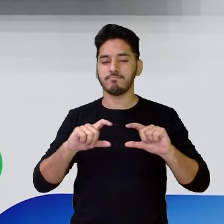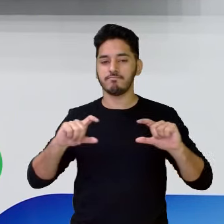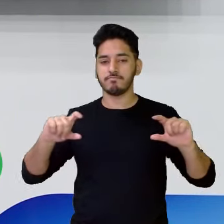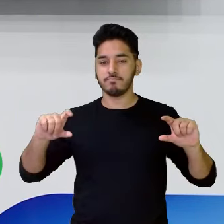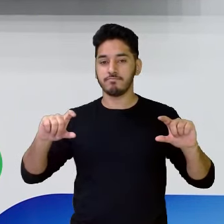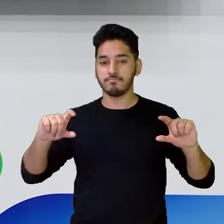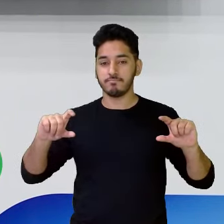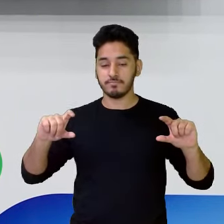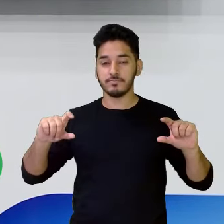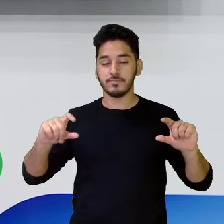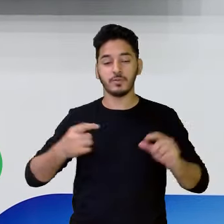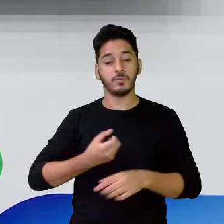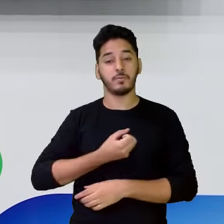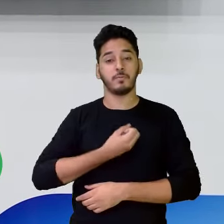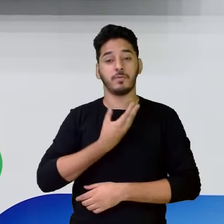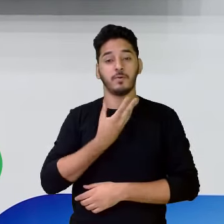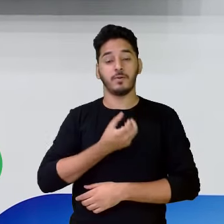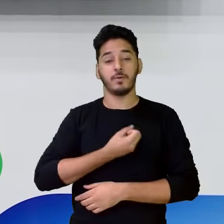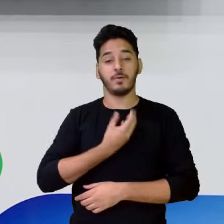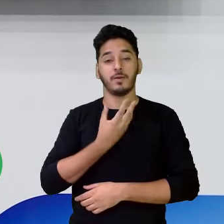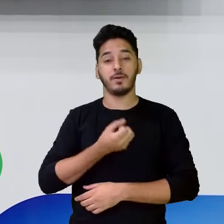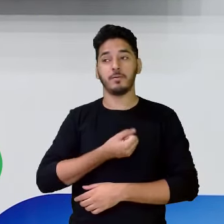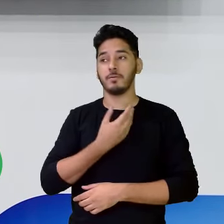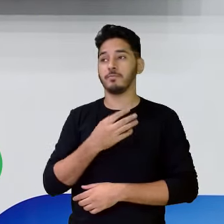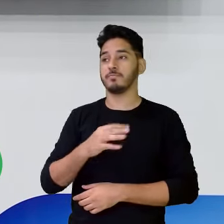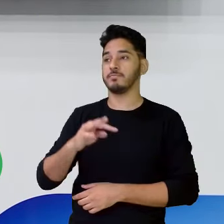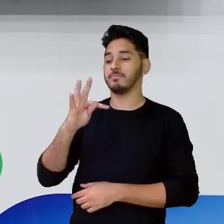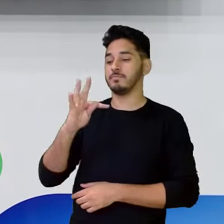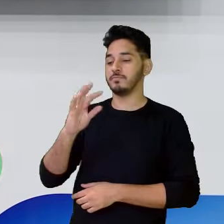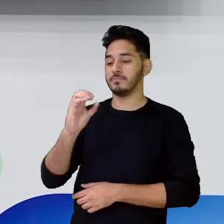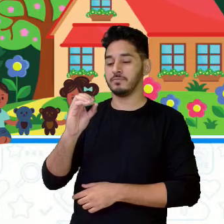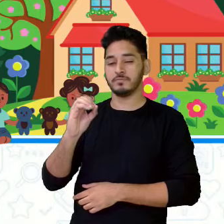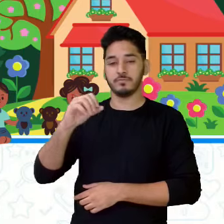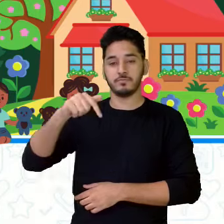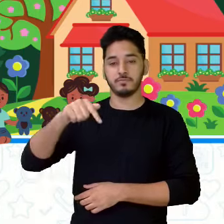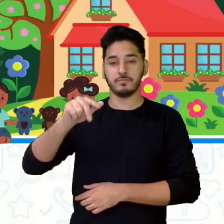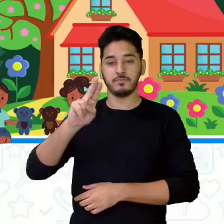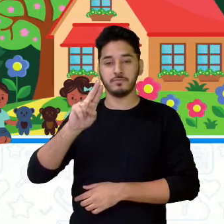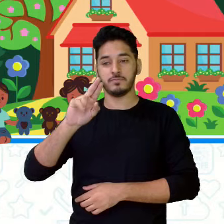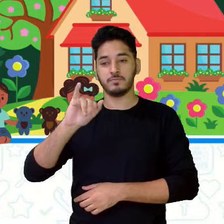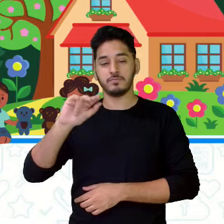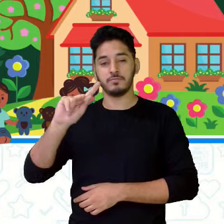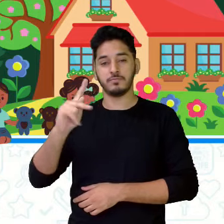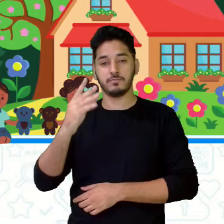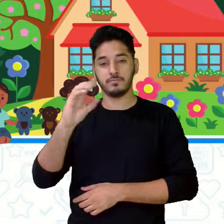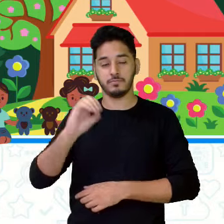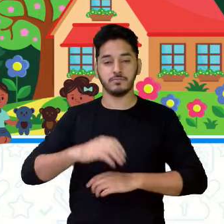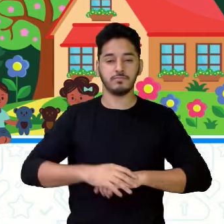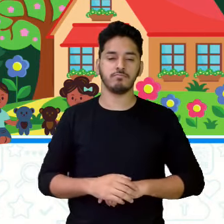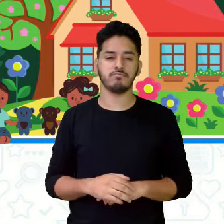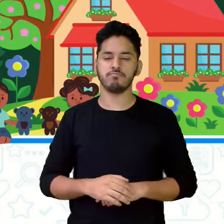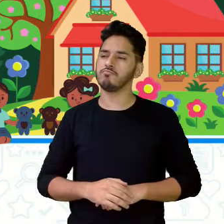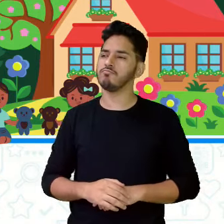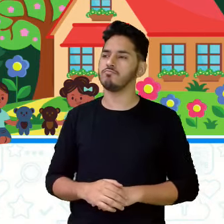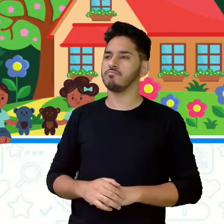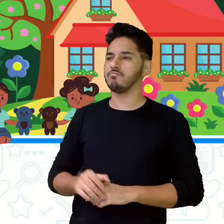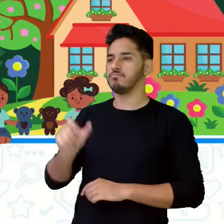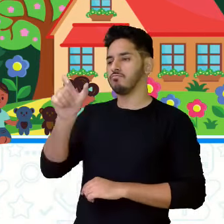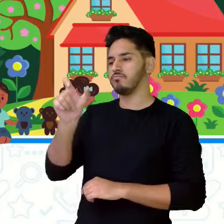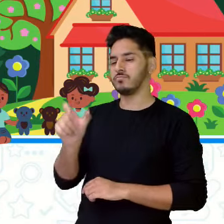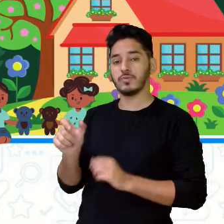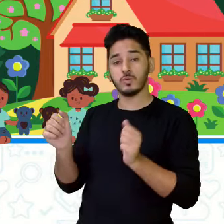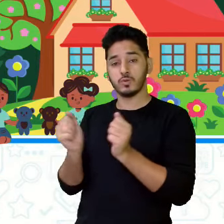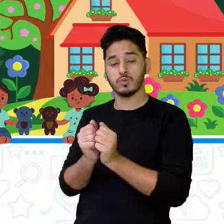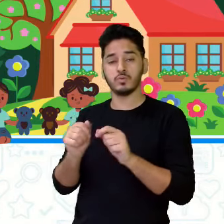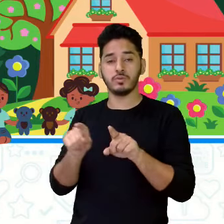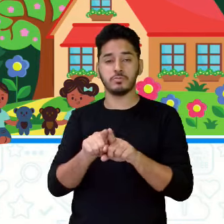do poema de Toquinho. Gente, tem sobrenome. Toquinho, que junto